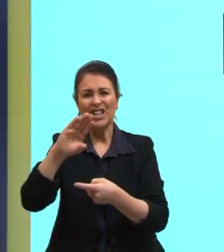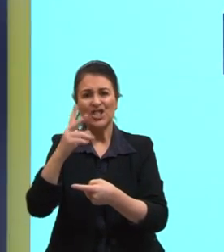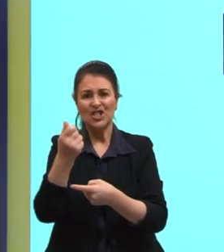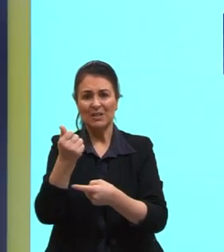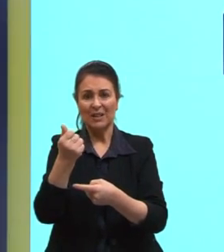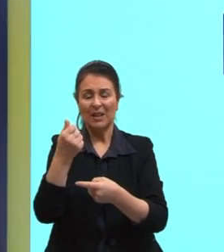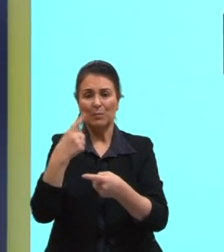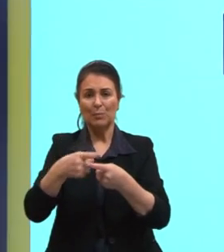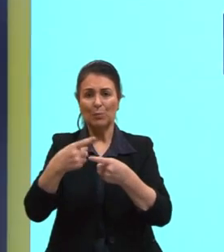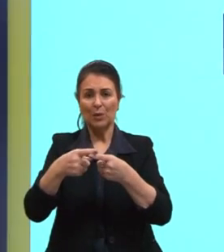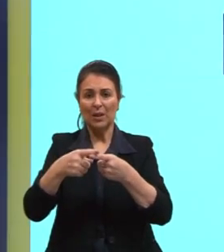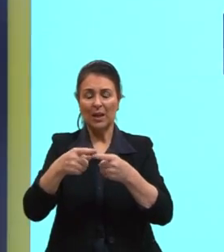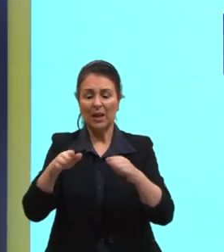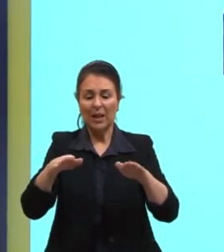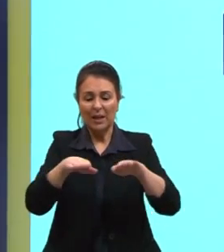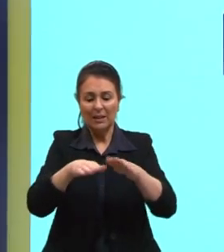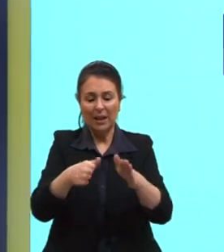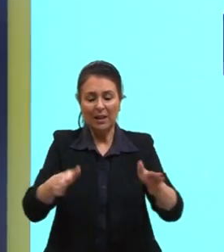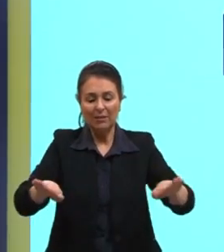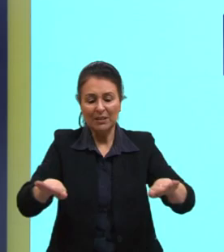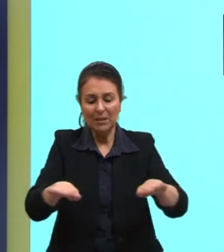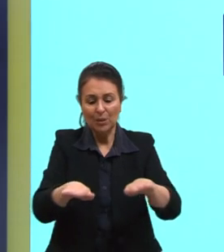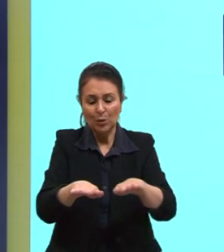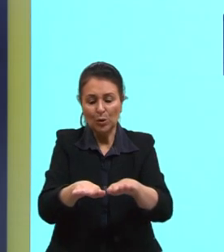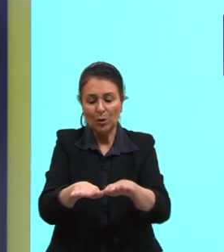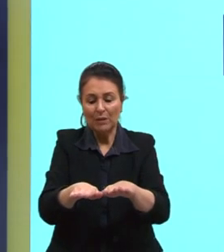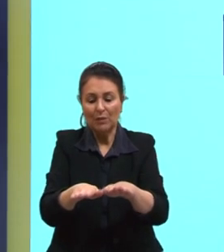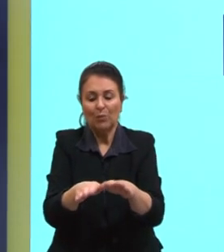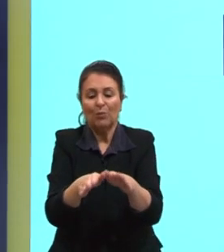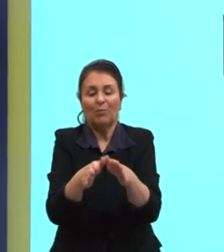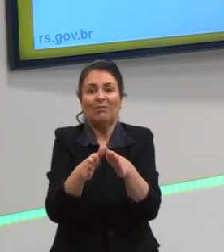subir, ir para o espaço livre que ele tinha.